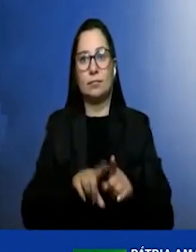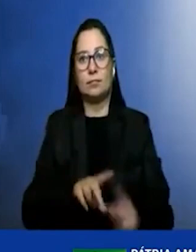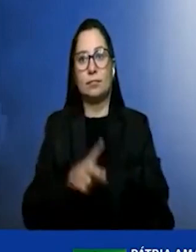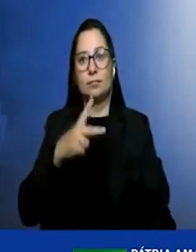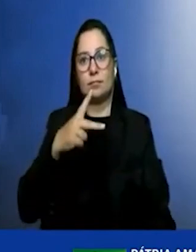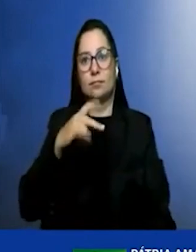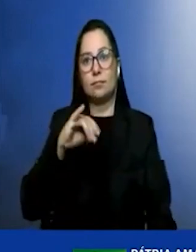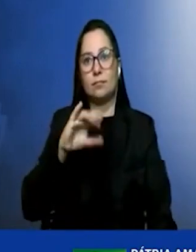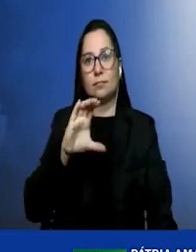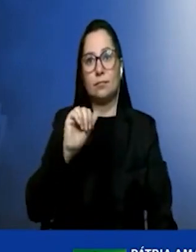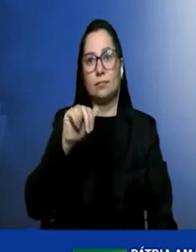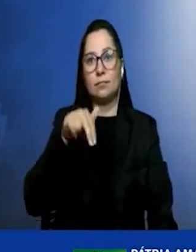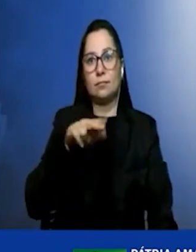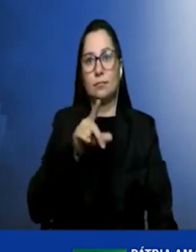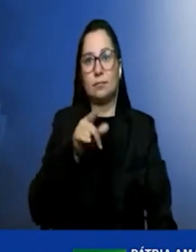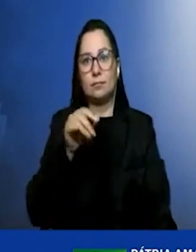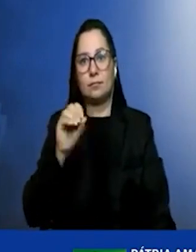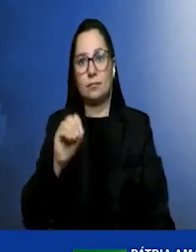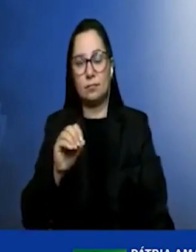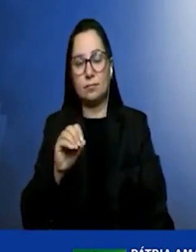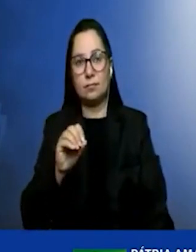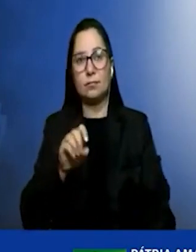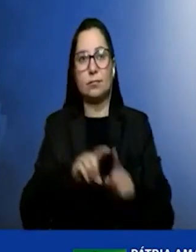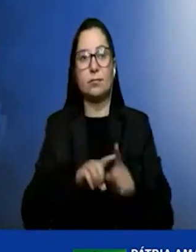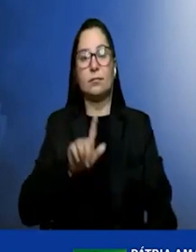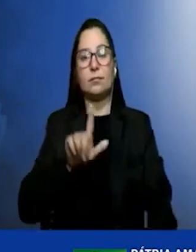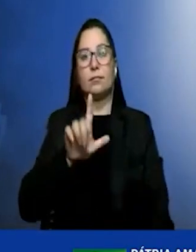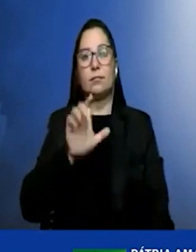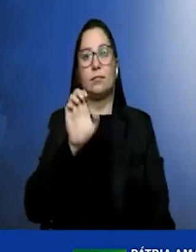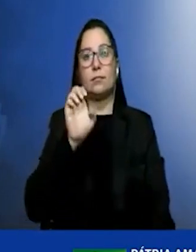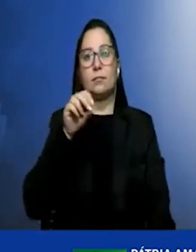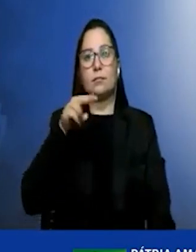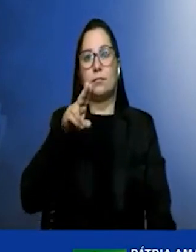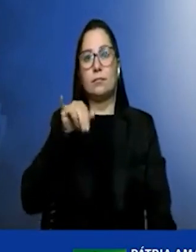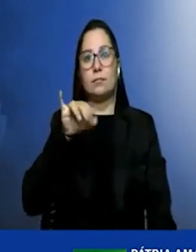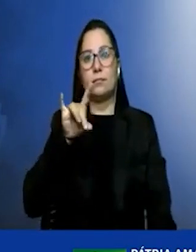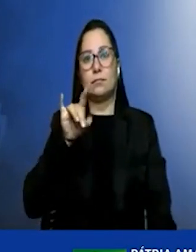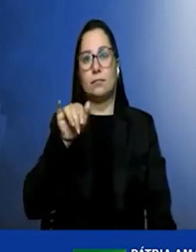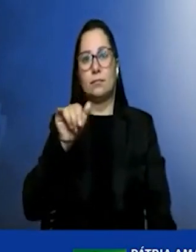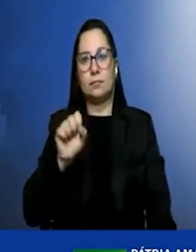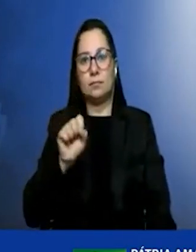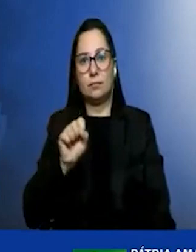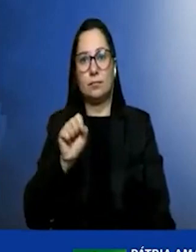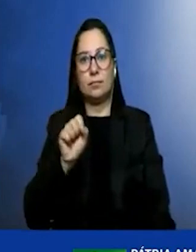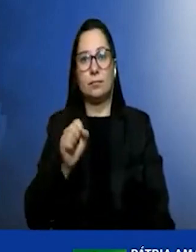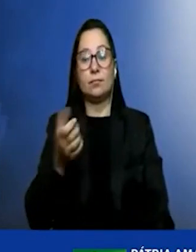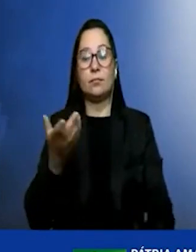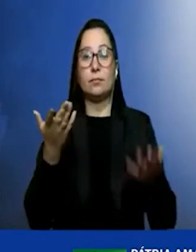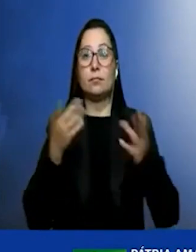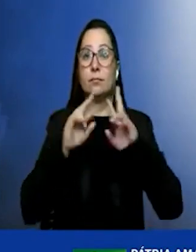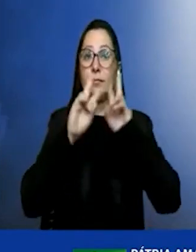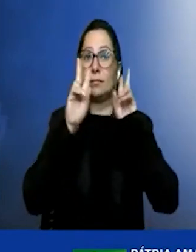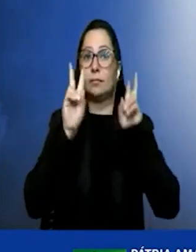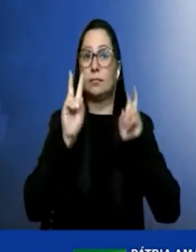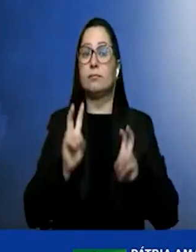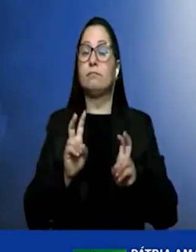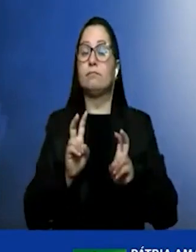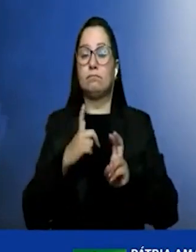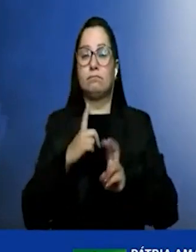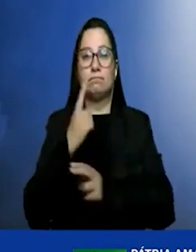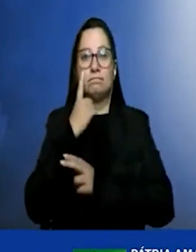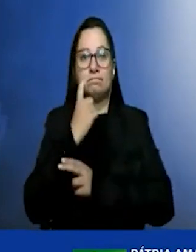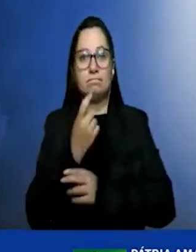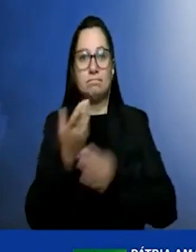Ceará, nosso amigo Leone, do Cimatec. Óbvio que esse é um tema que está bastante intrigante. Nós devemos começar esse